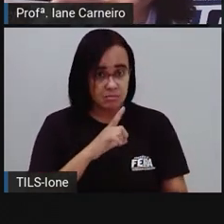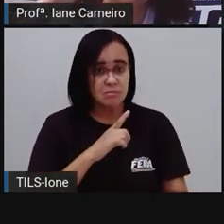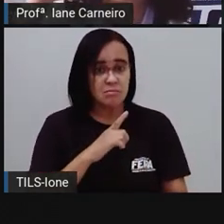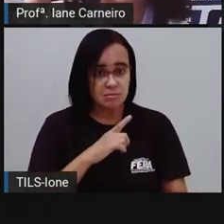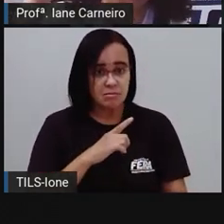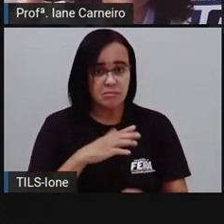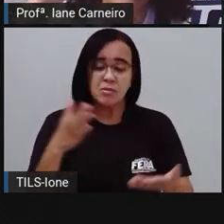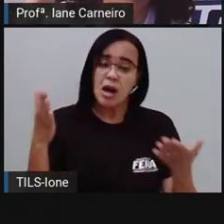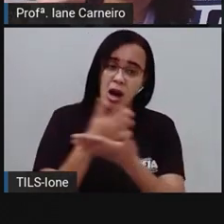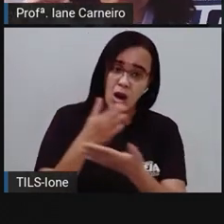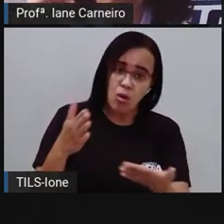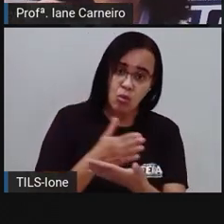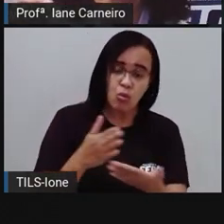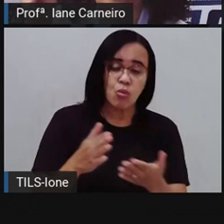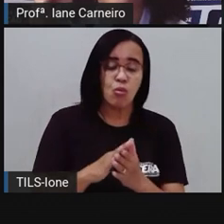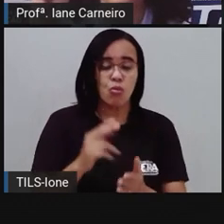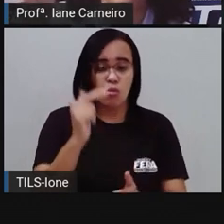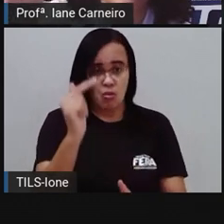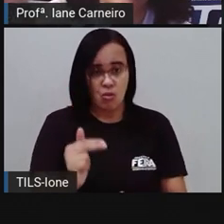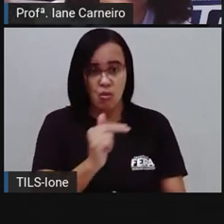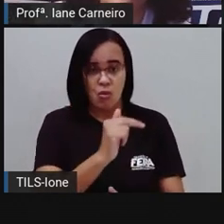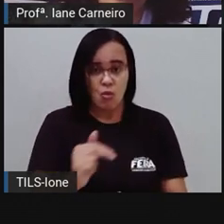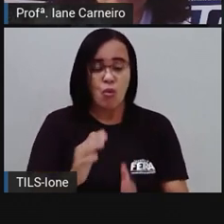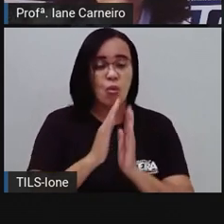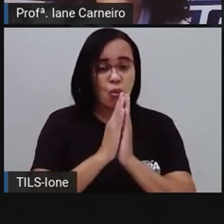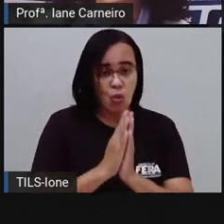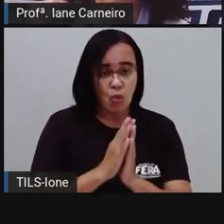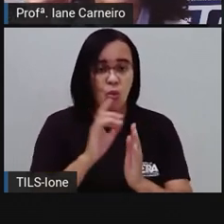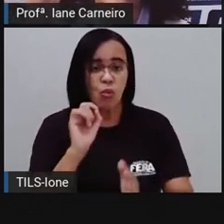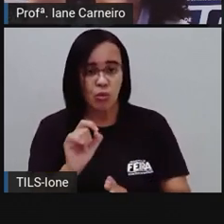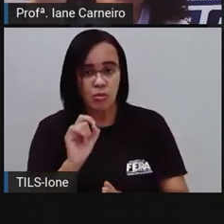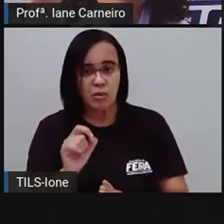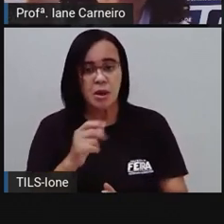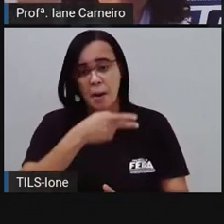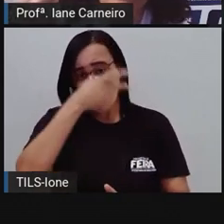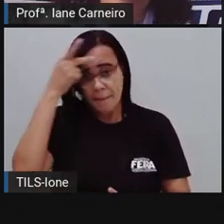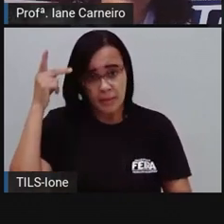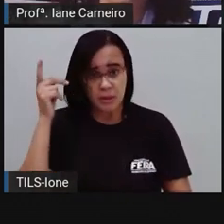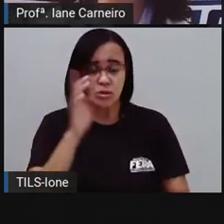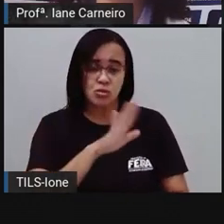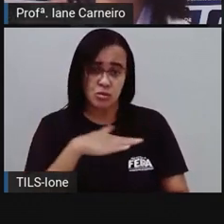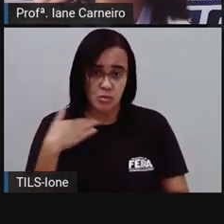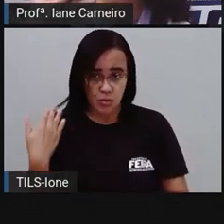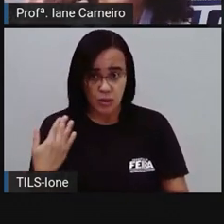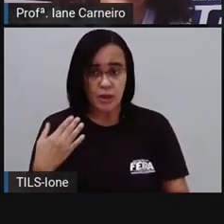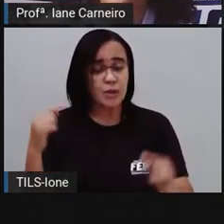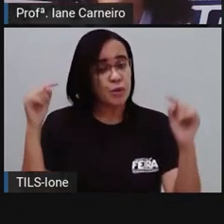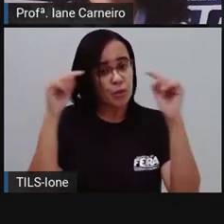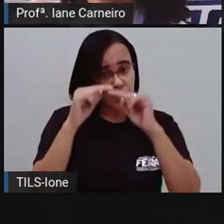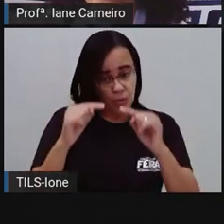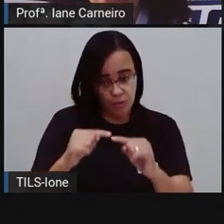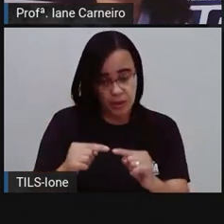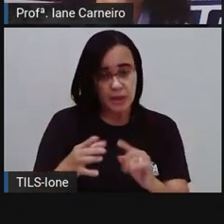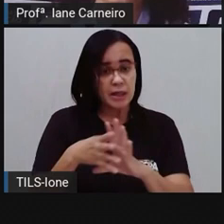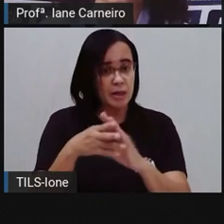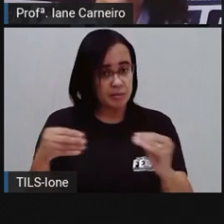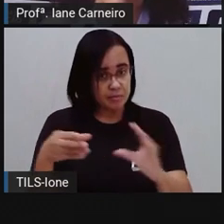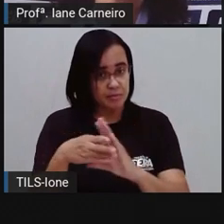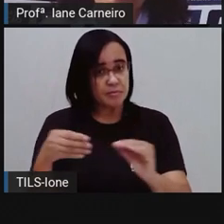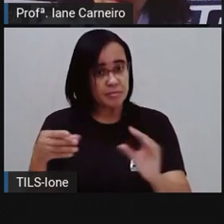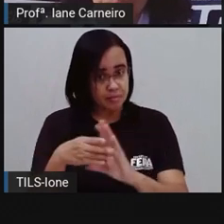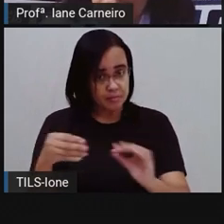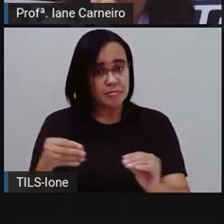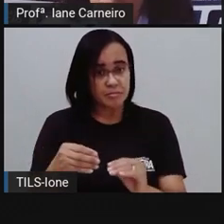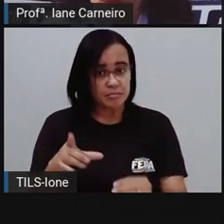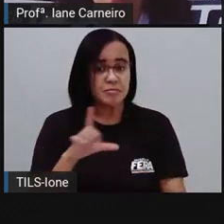fúnebres, missas que têm algum significado relacionado a isso, né? A espiritualidade, né? E aí eles usam essa cor, tá